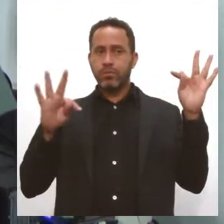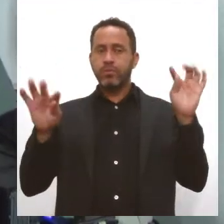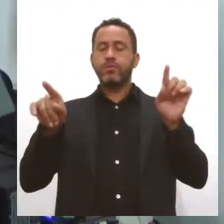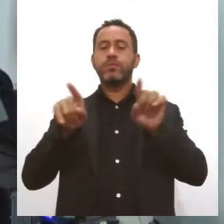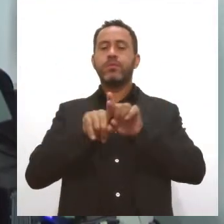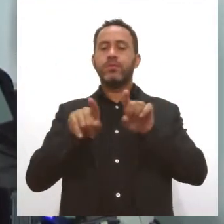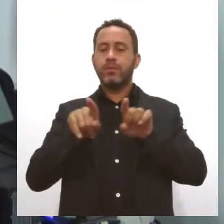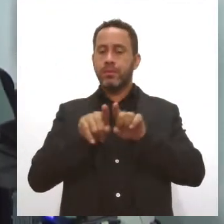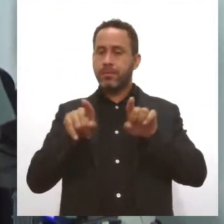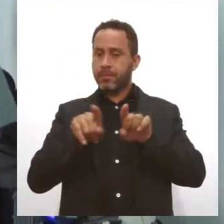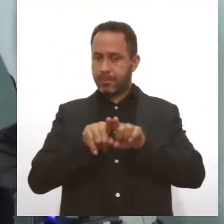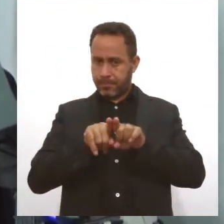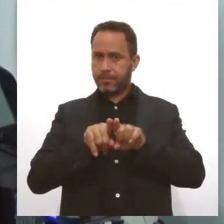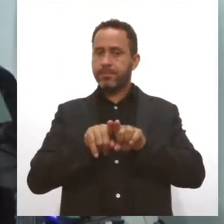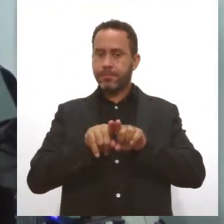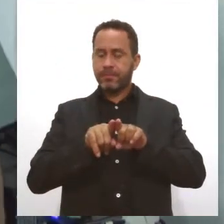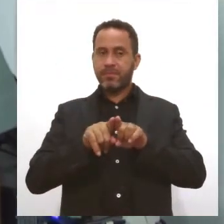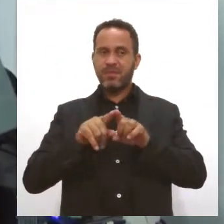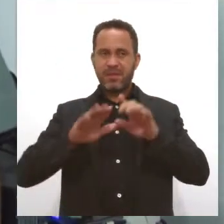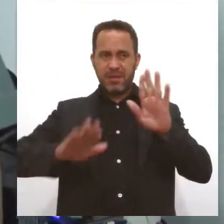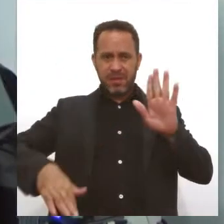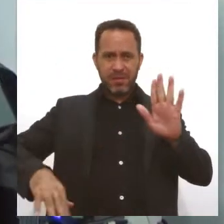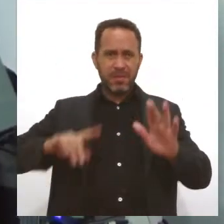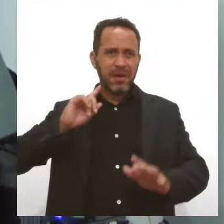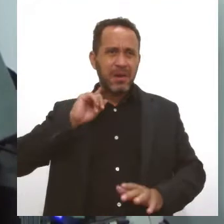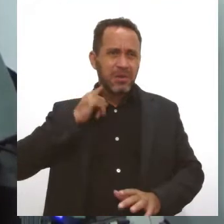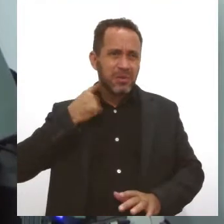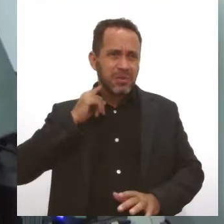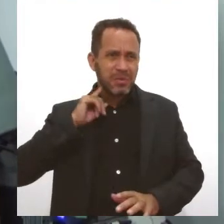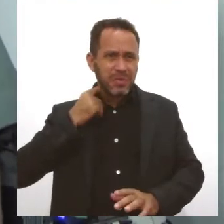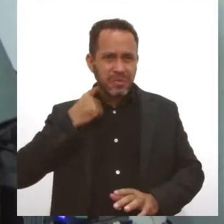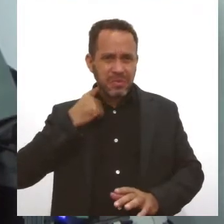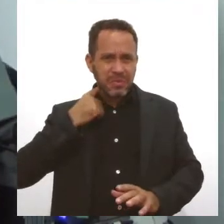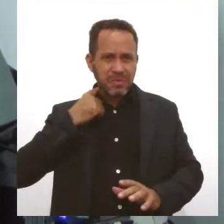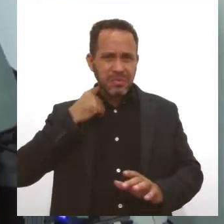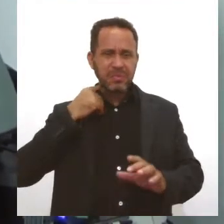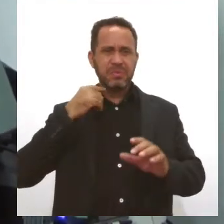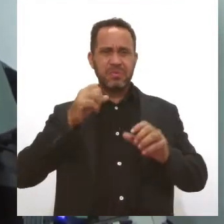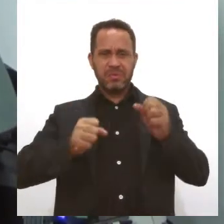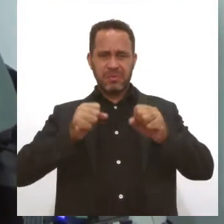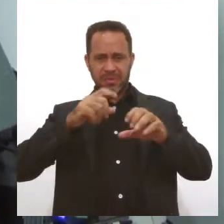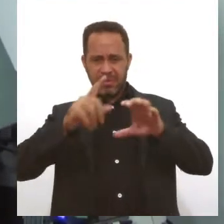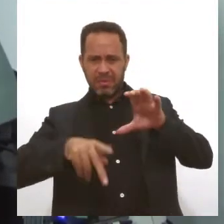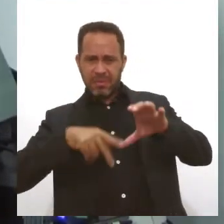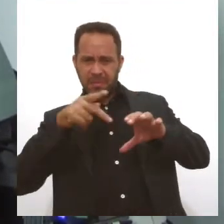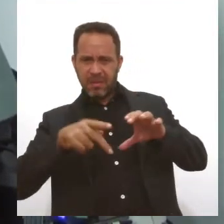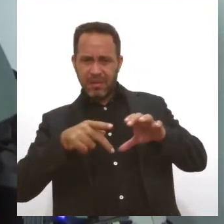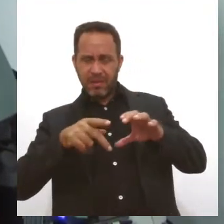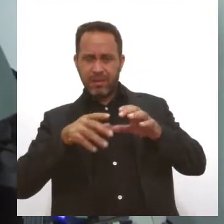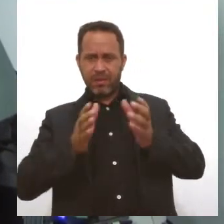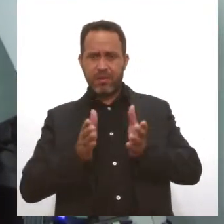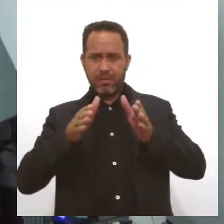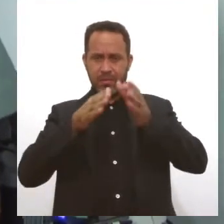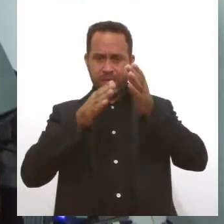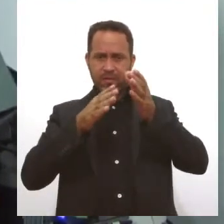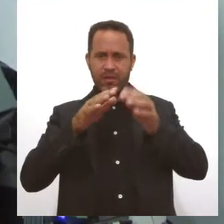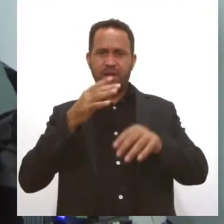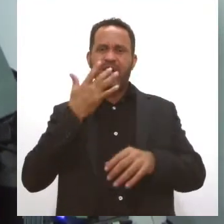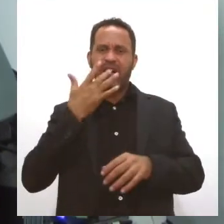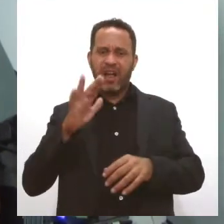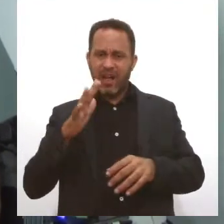ter praias sujas, com lixo, muitas vezes pneus, restos de garrafas, garrafas plásticas,